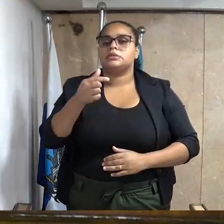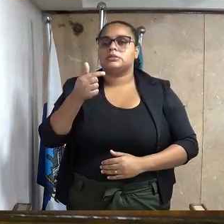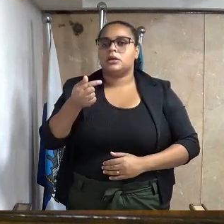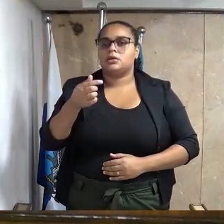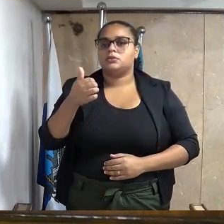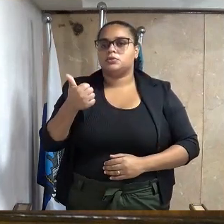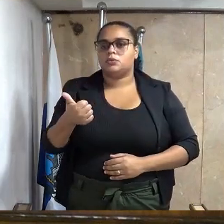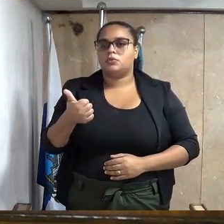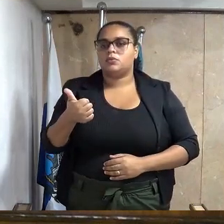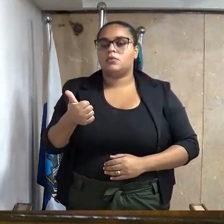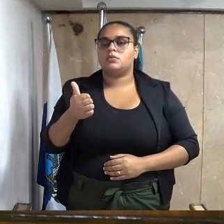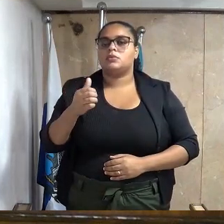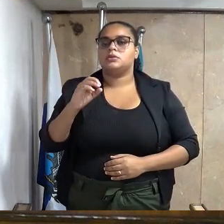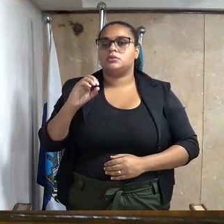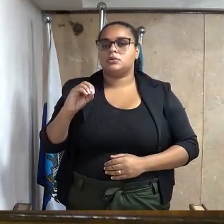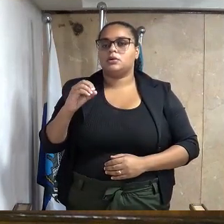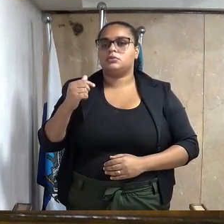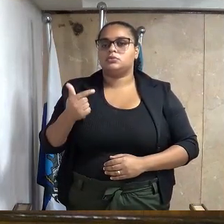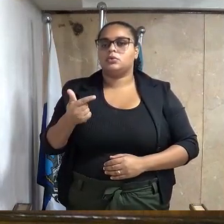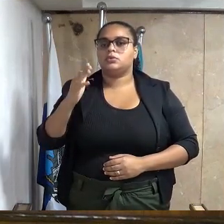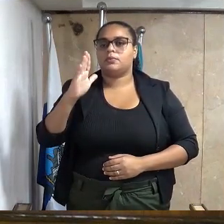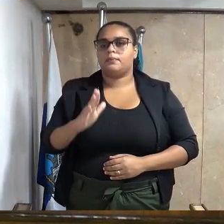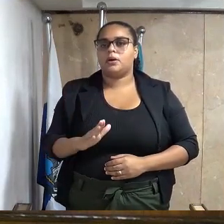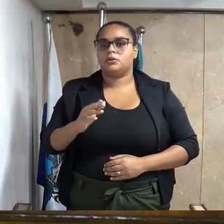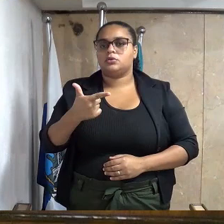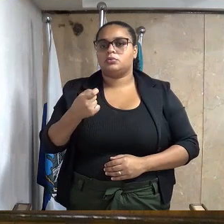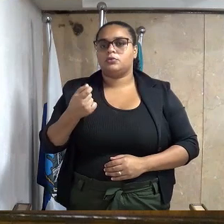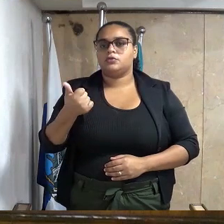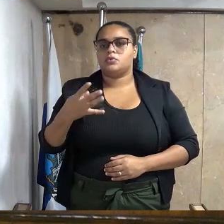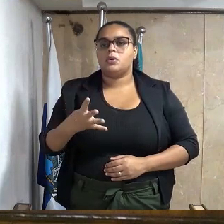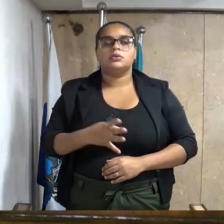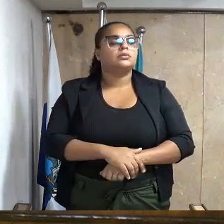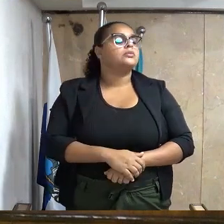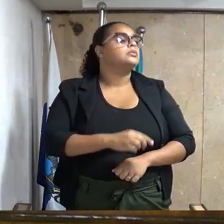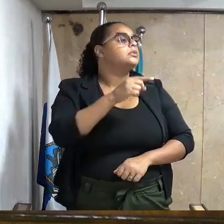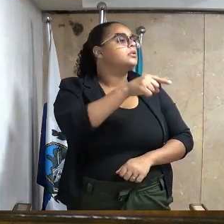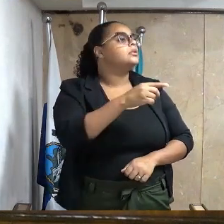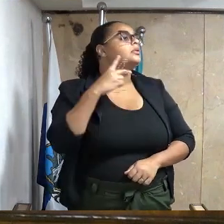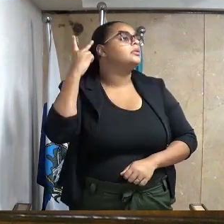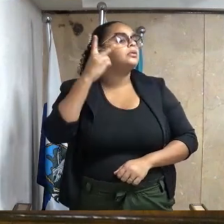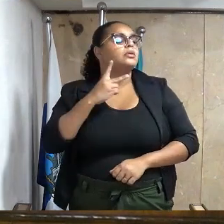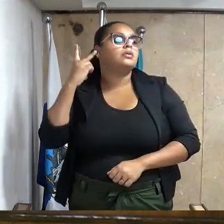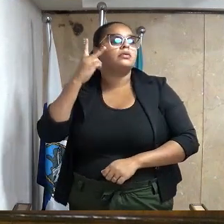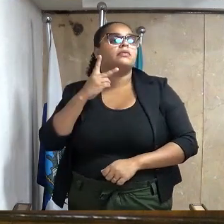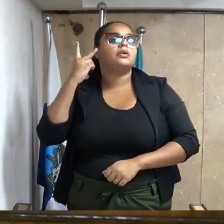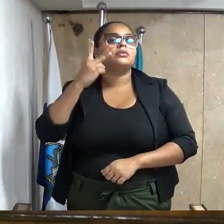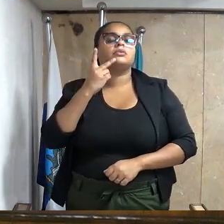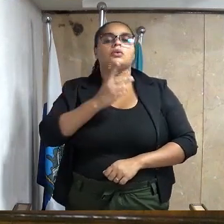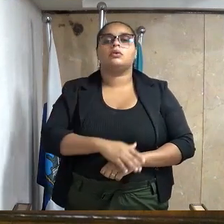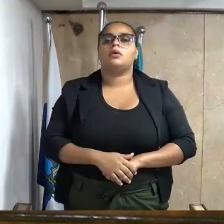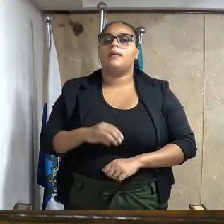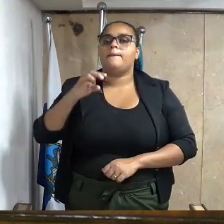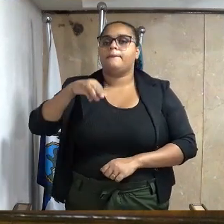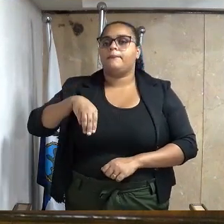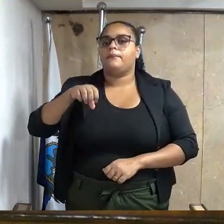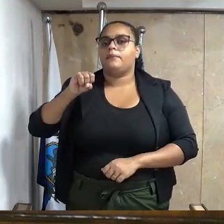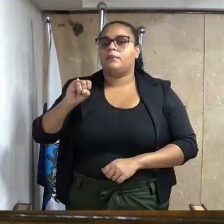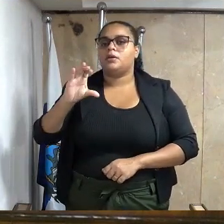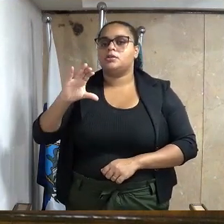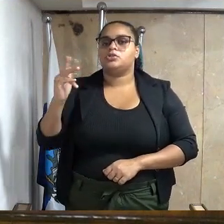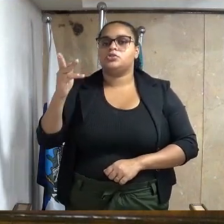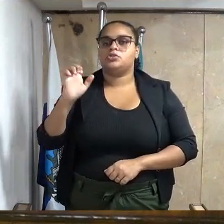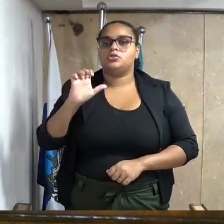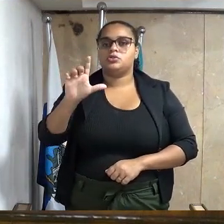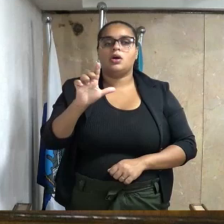Indicação 7102, barra 2024, do excelentíssimo senhor vereador Michel Alexandre de